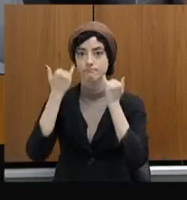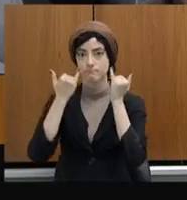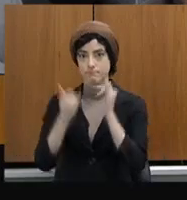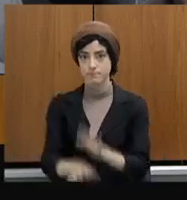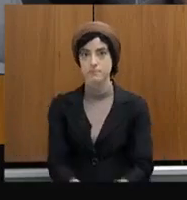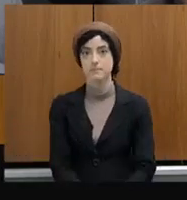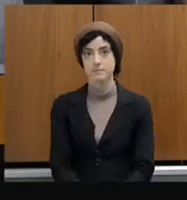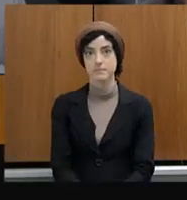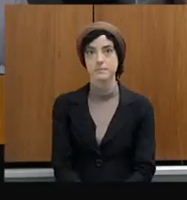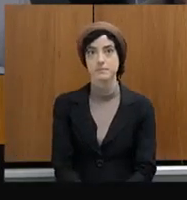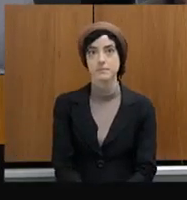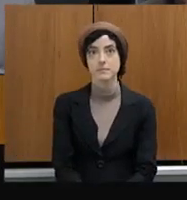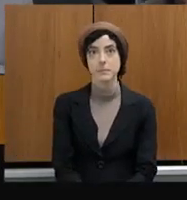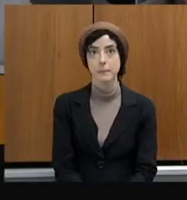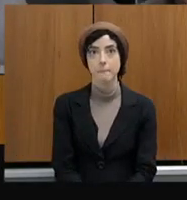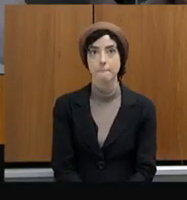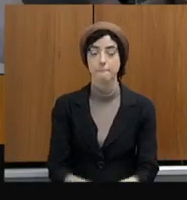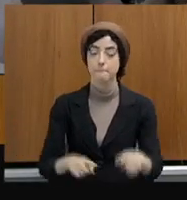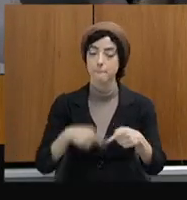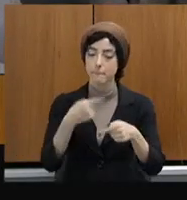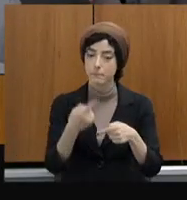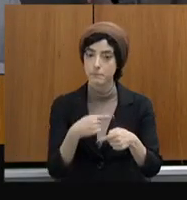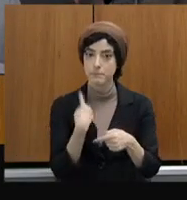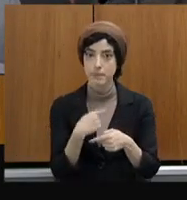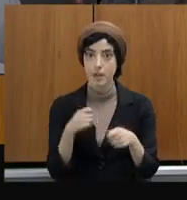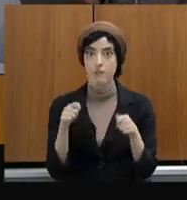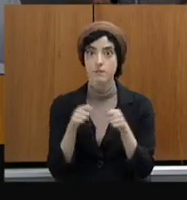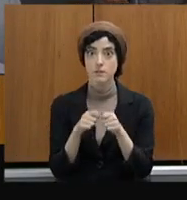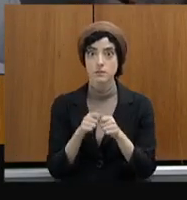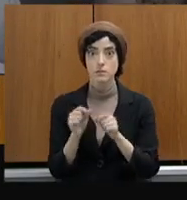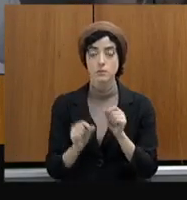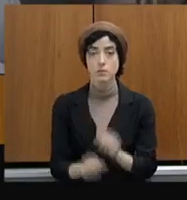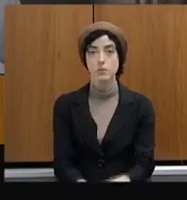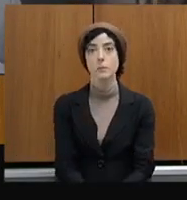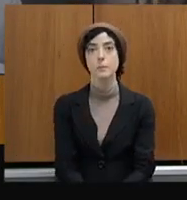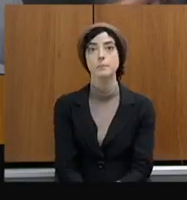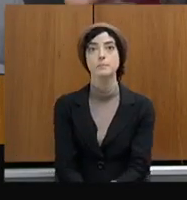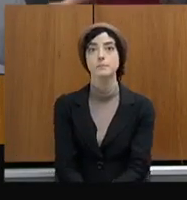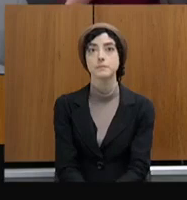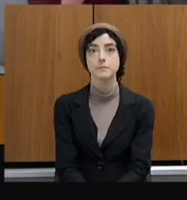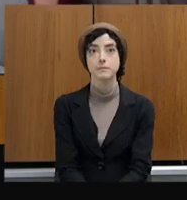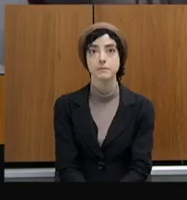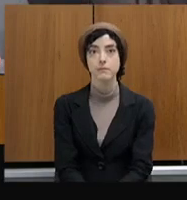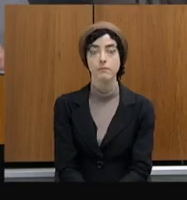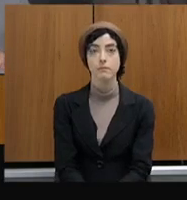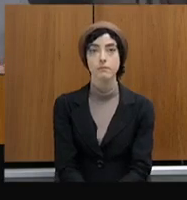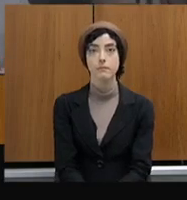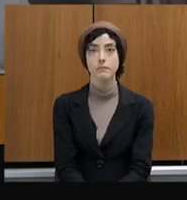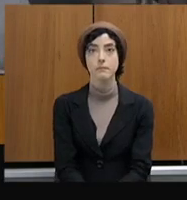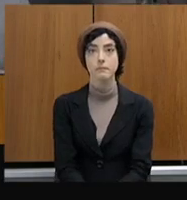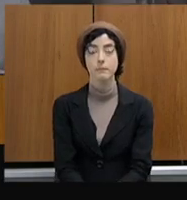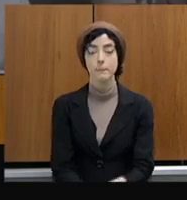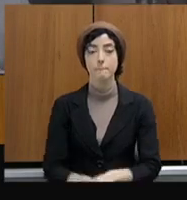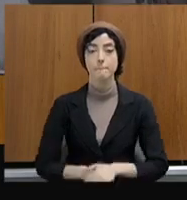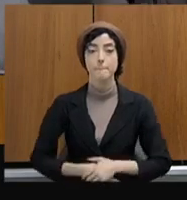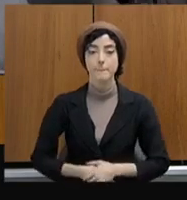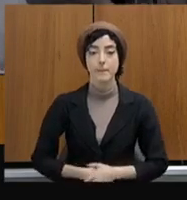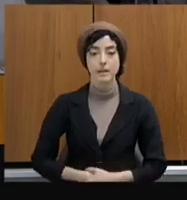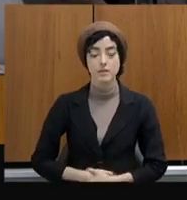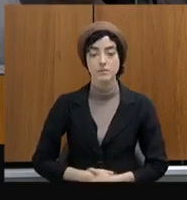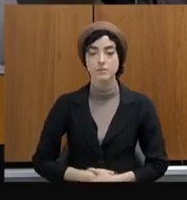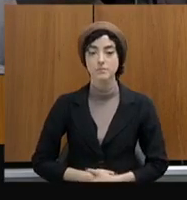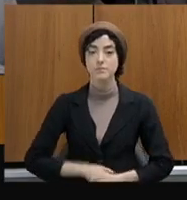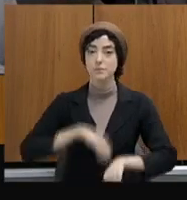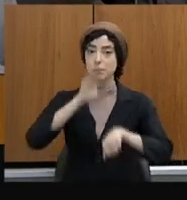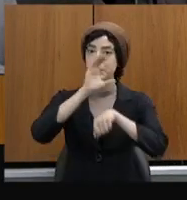fizemos também, deputado o sargento Rodrigues neste semestre um curso